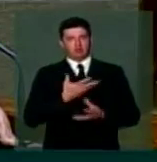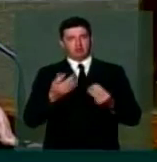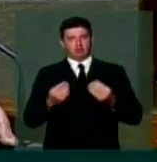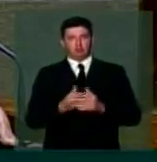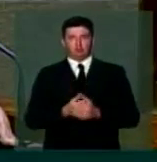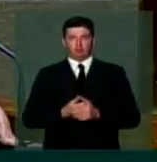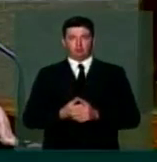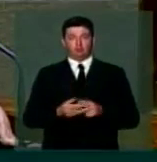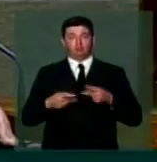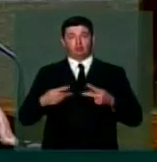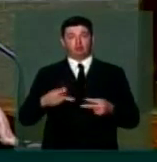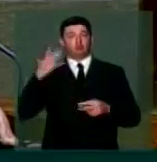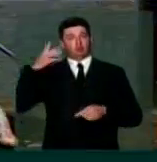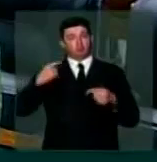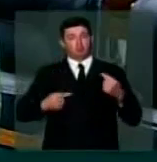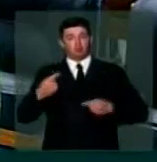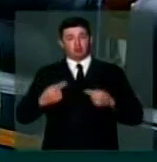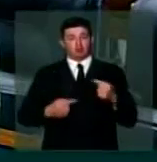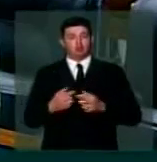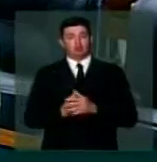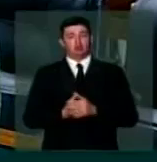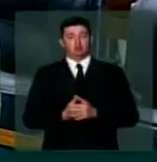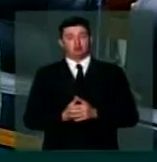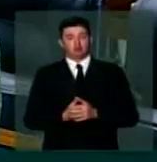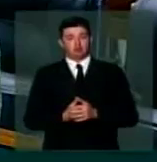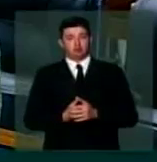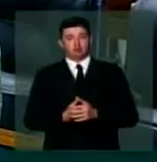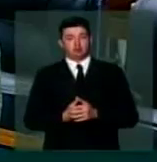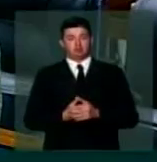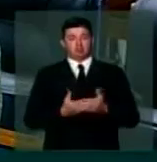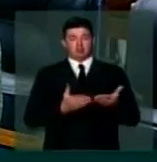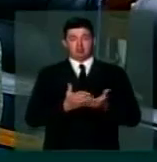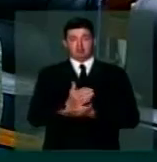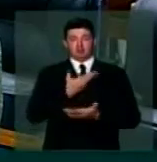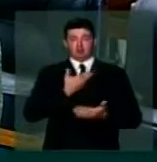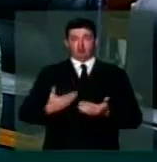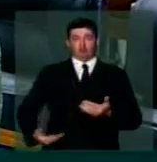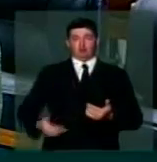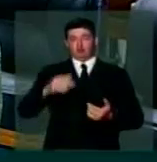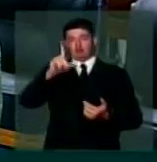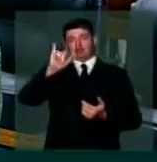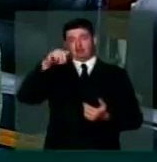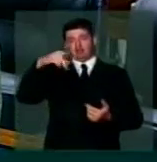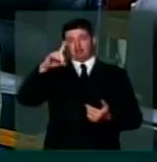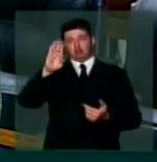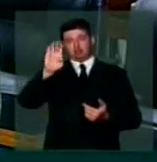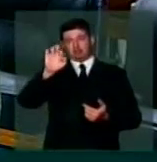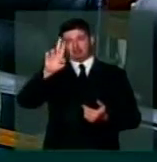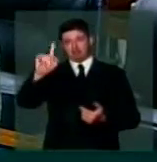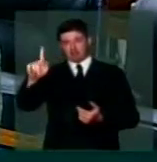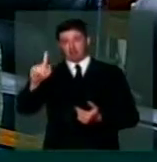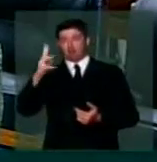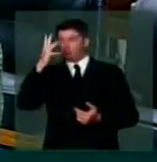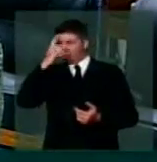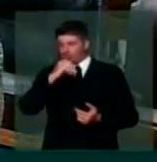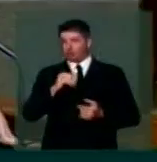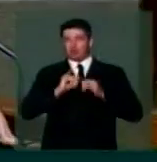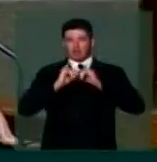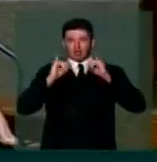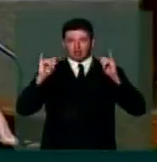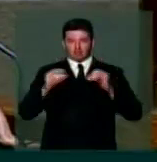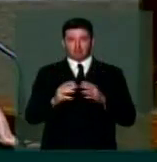parceira no projeto político para eleger Lindbergh Farias governador do estado do Rio de Janeiro. Foi uma campanha bonita,